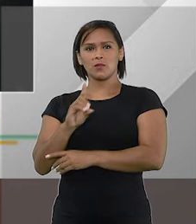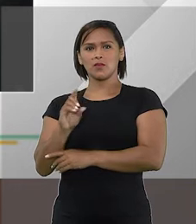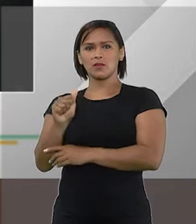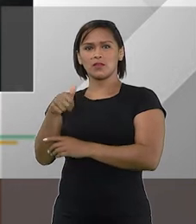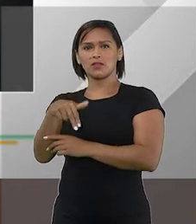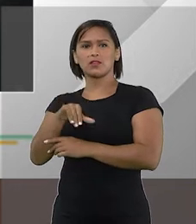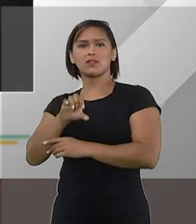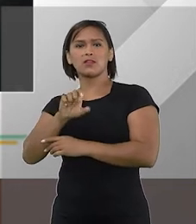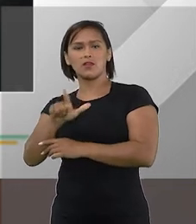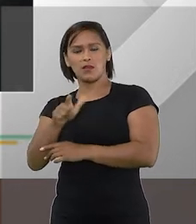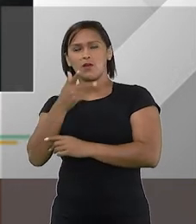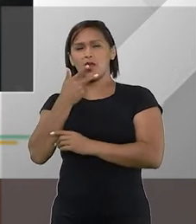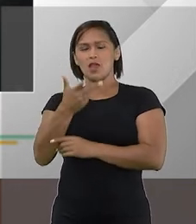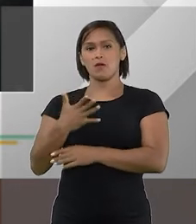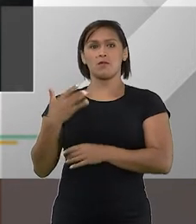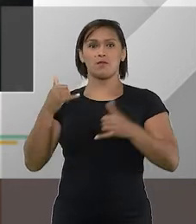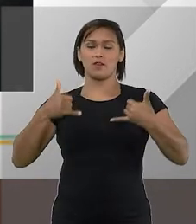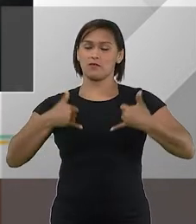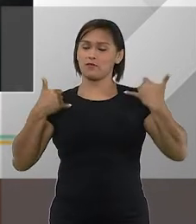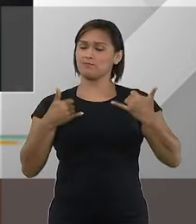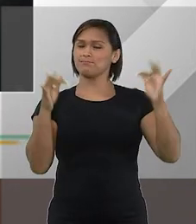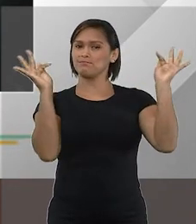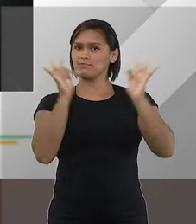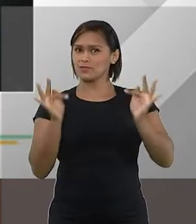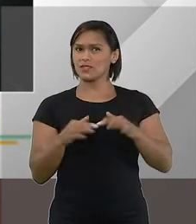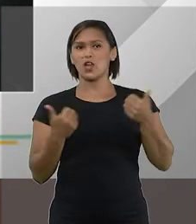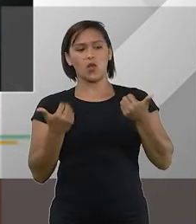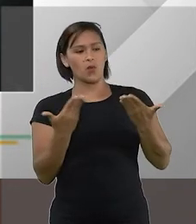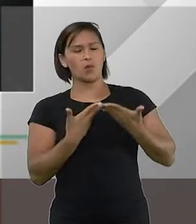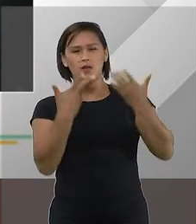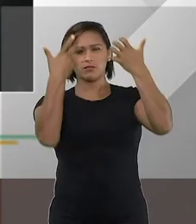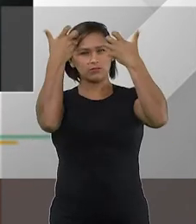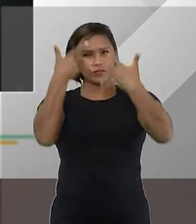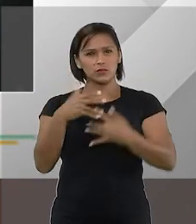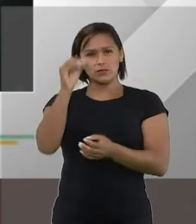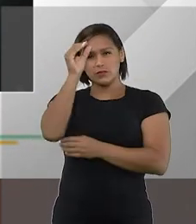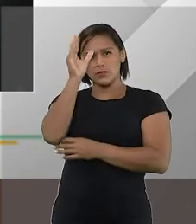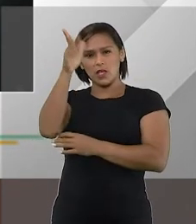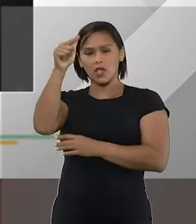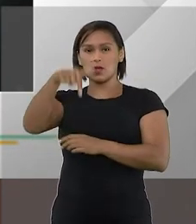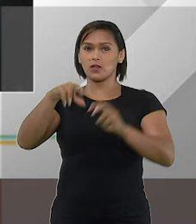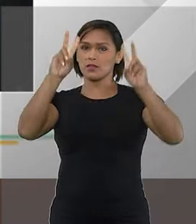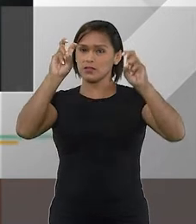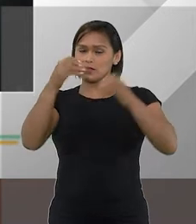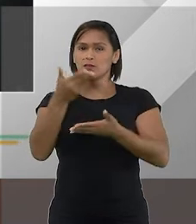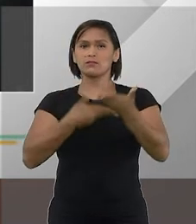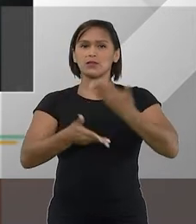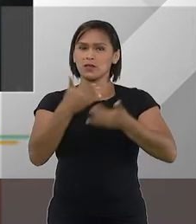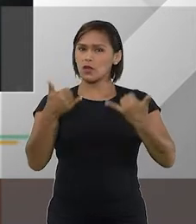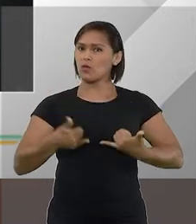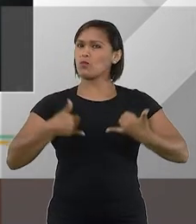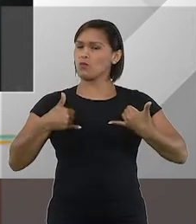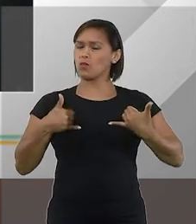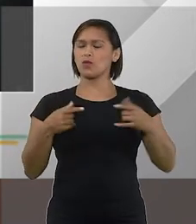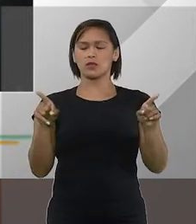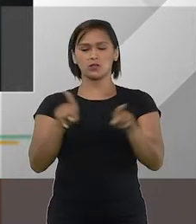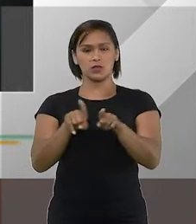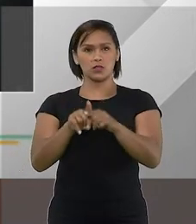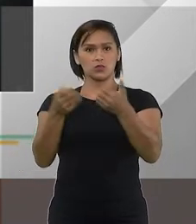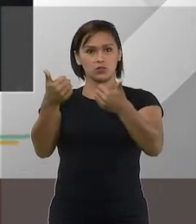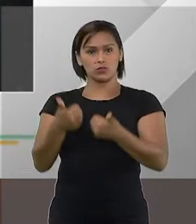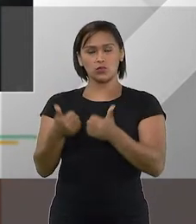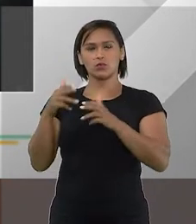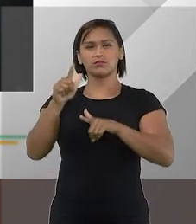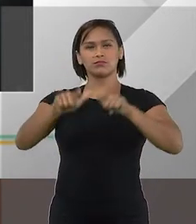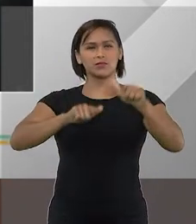Daniel Cárnio Costa, que é uma alegria muito grande poder estar ao lado dele, um grande conhecedor desse tema. Participei, tive a honra e orgulho de participar com